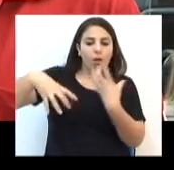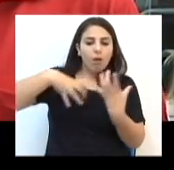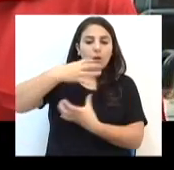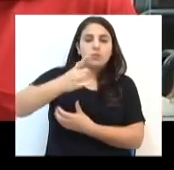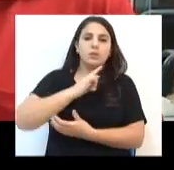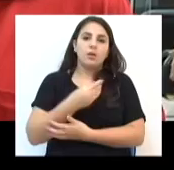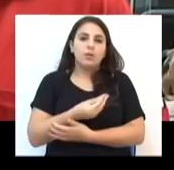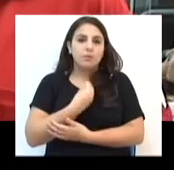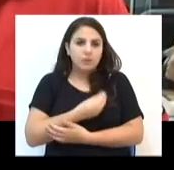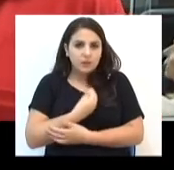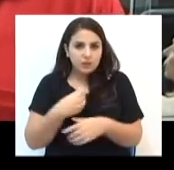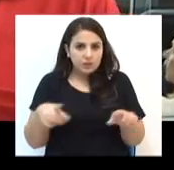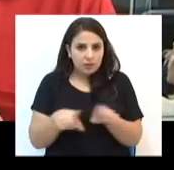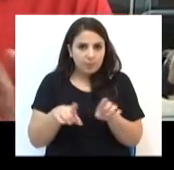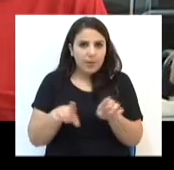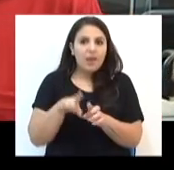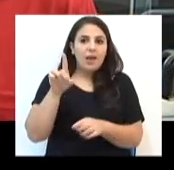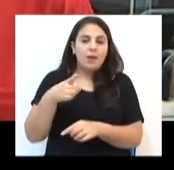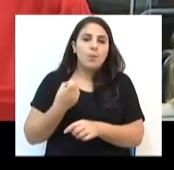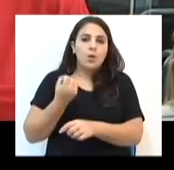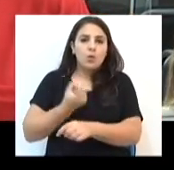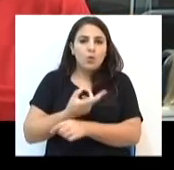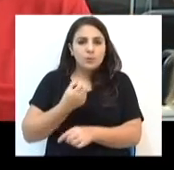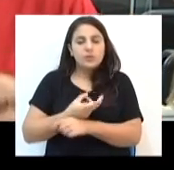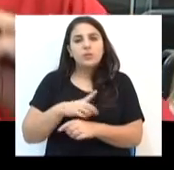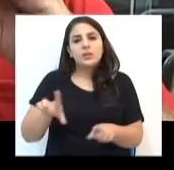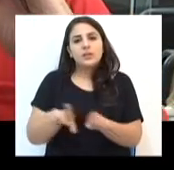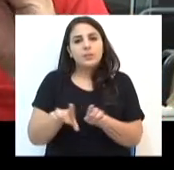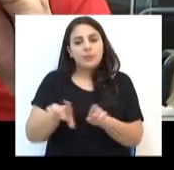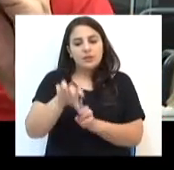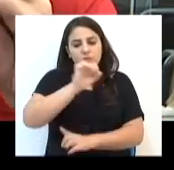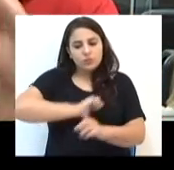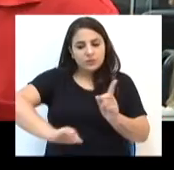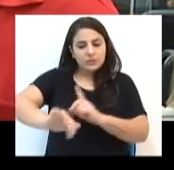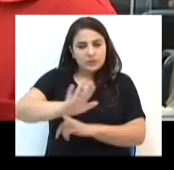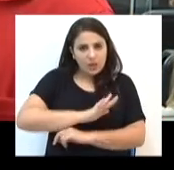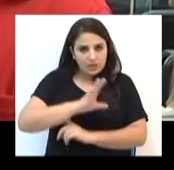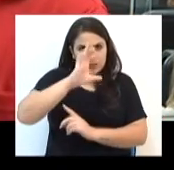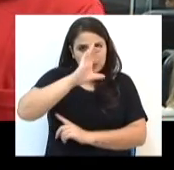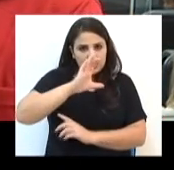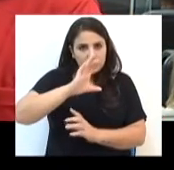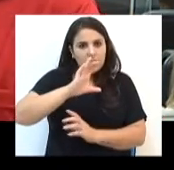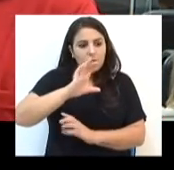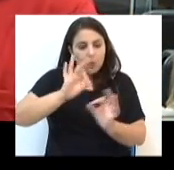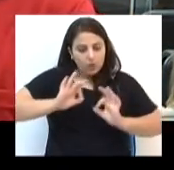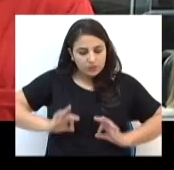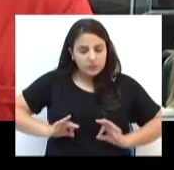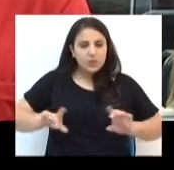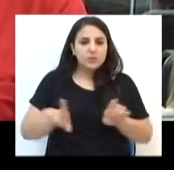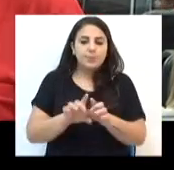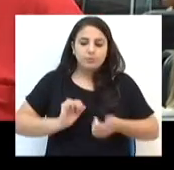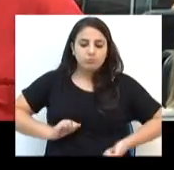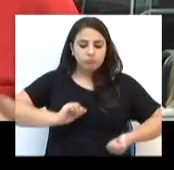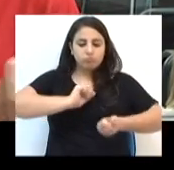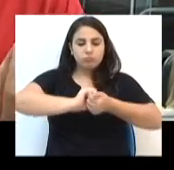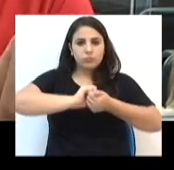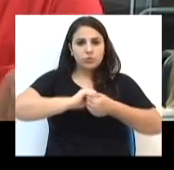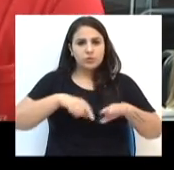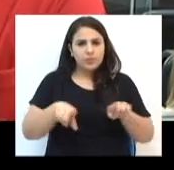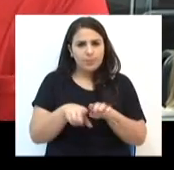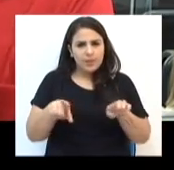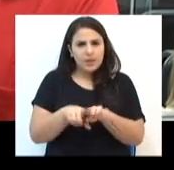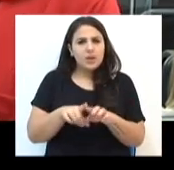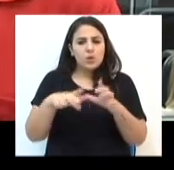a saúde do caos que está. Então, a corrupção é algo que a sociedade civil, organizada, precisa se juntar